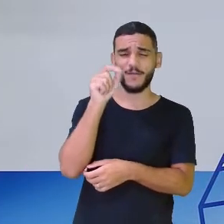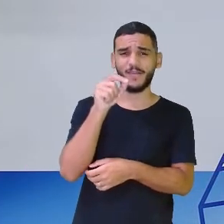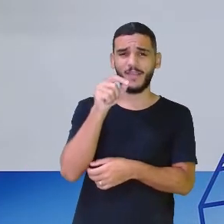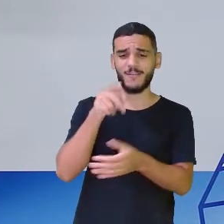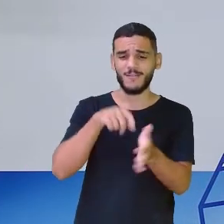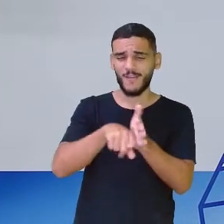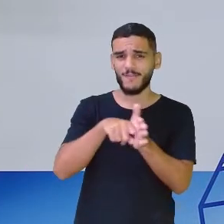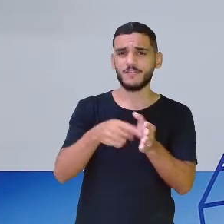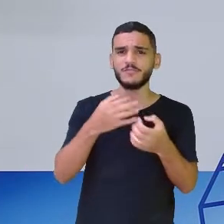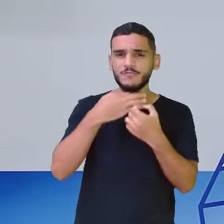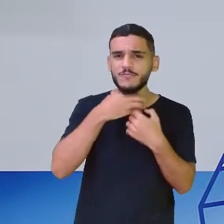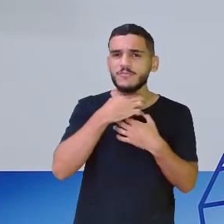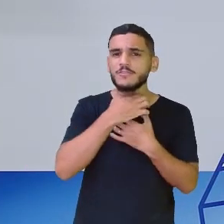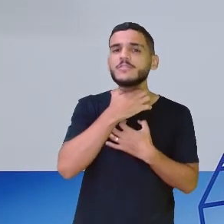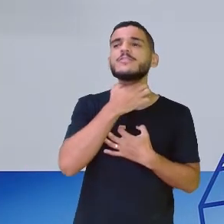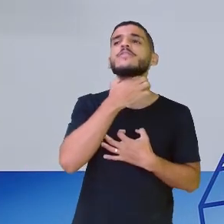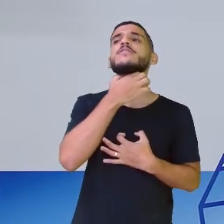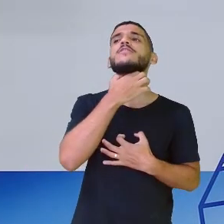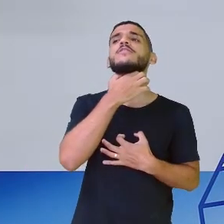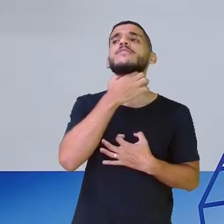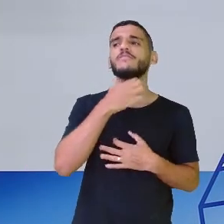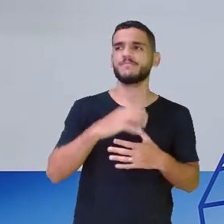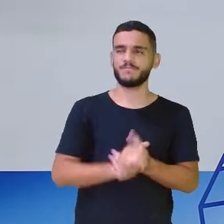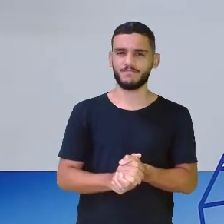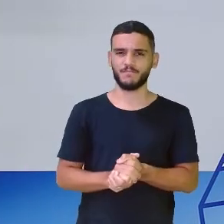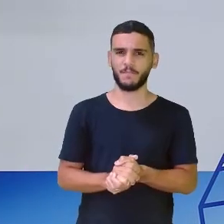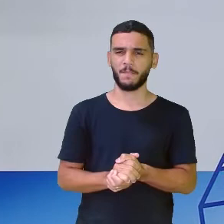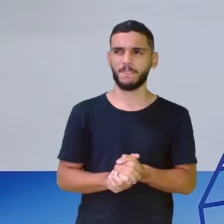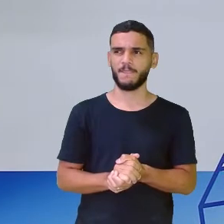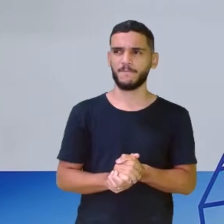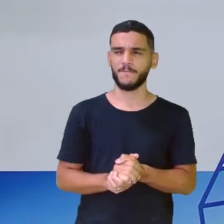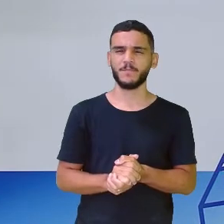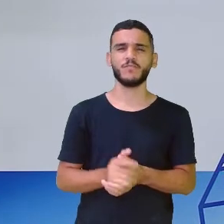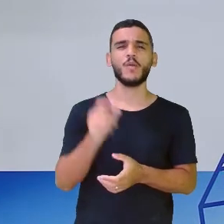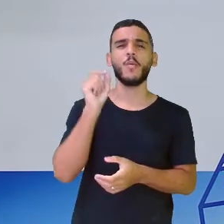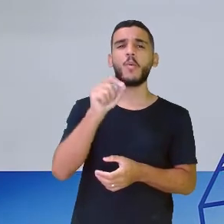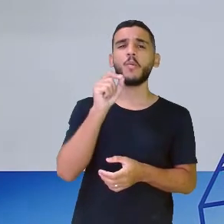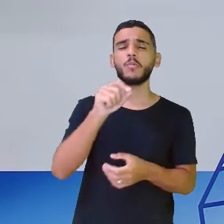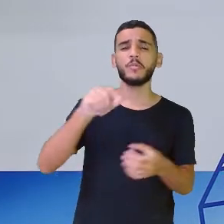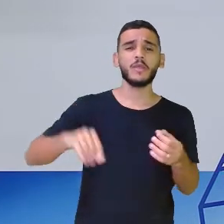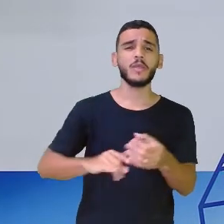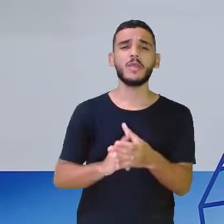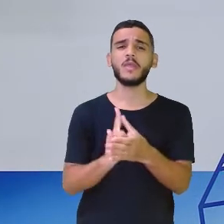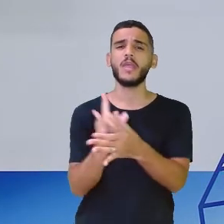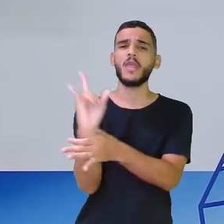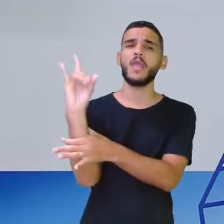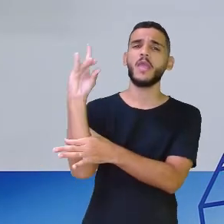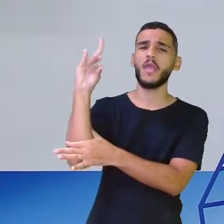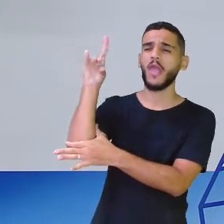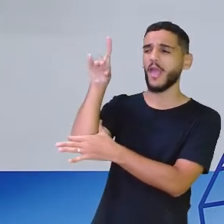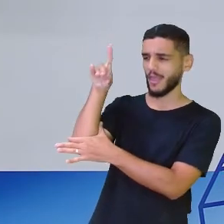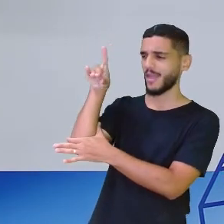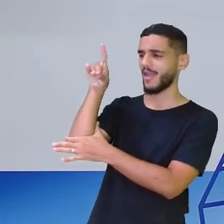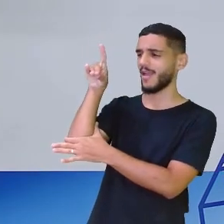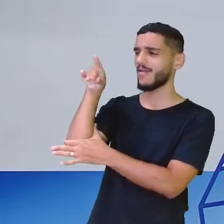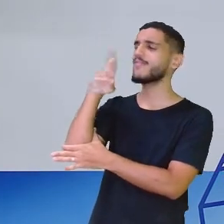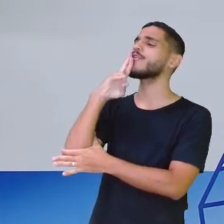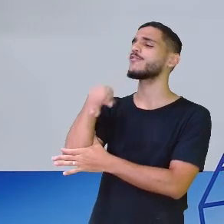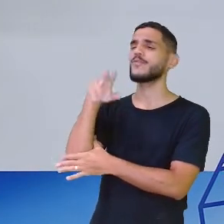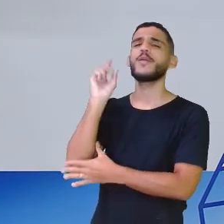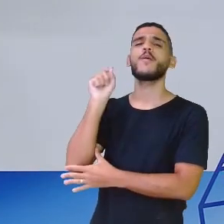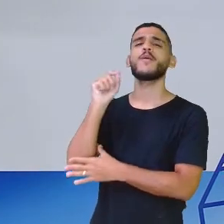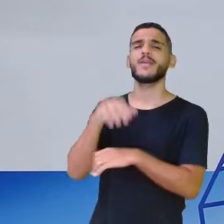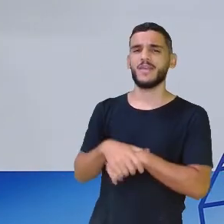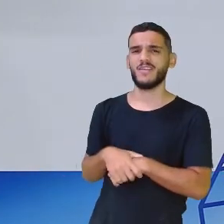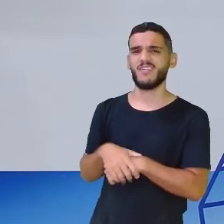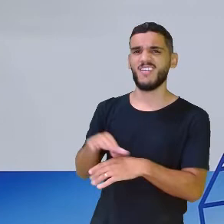investigar a girafa? Isso mesmo. E o que será que a girafa disse? Será